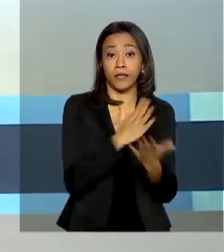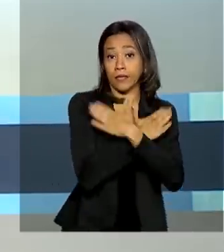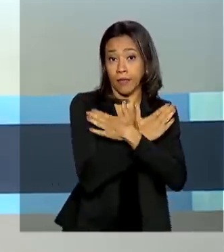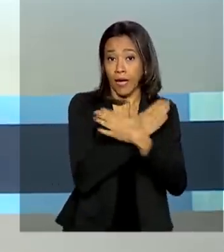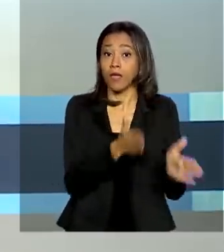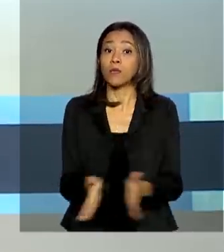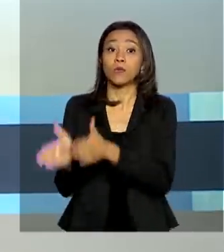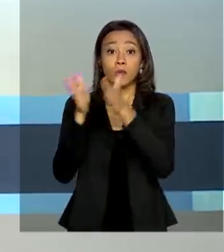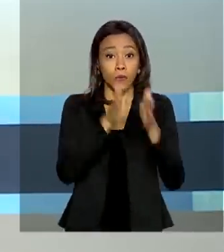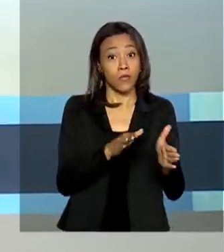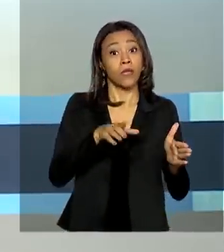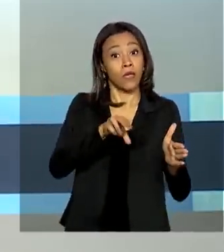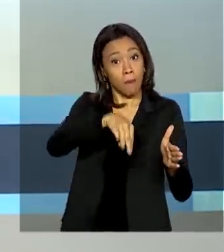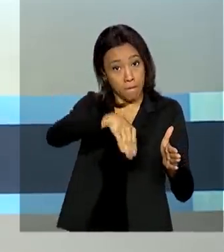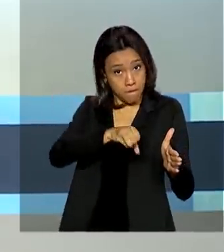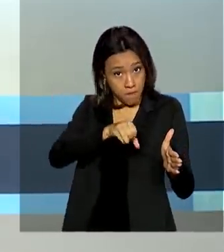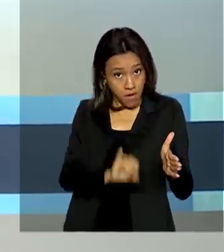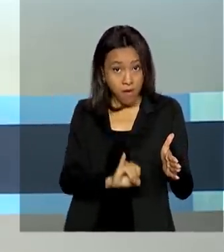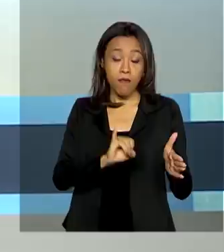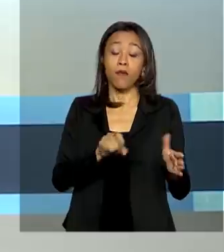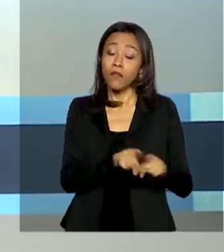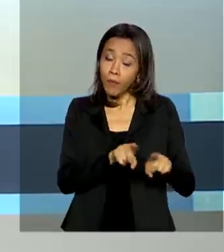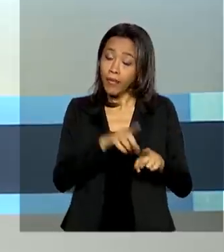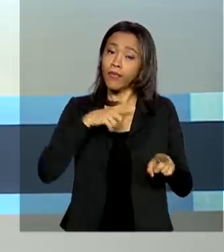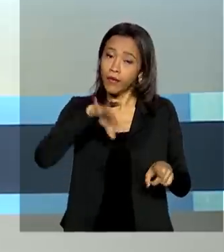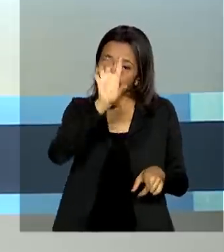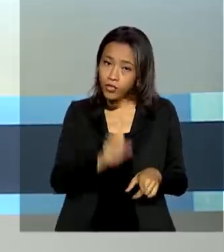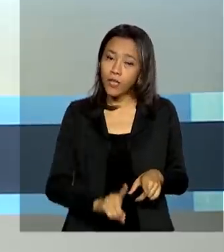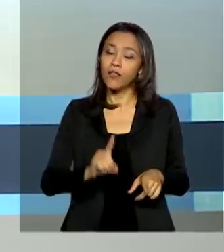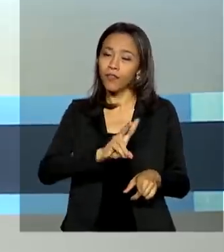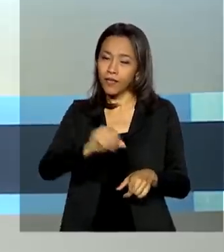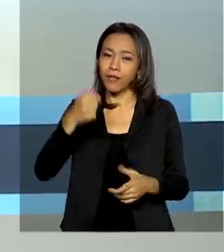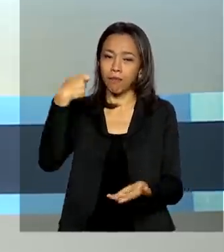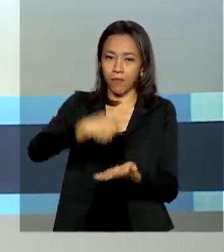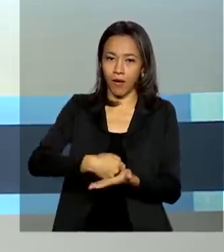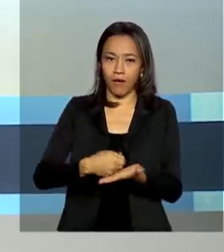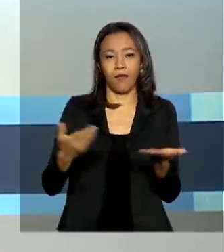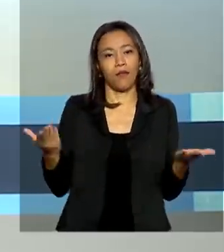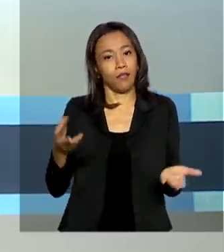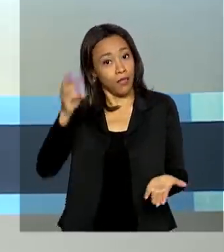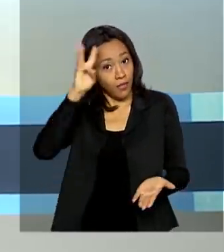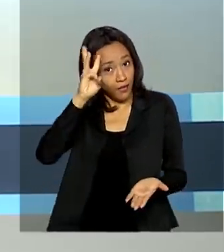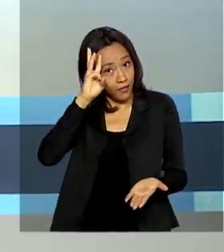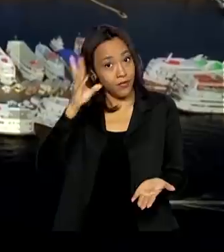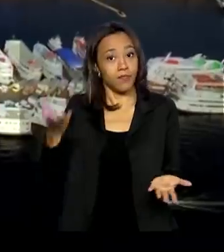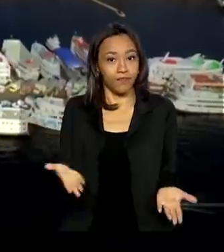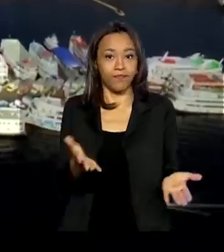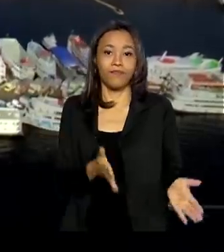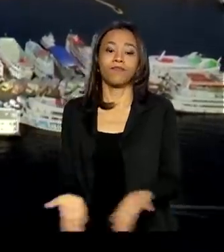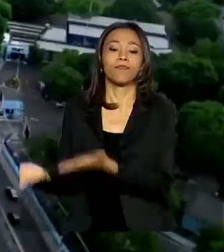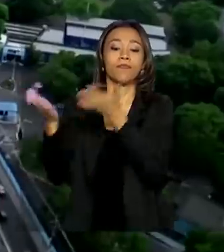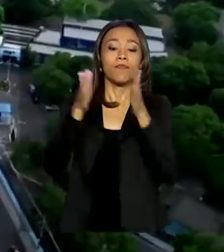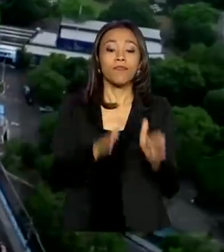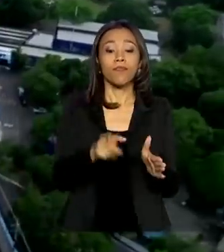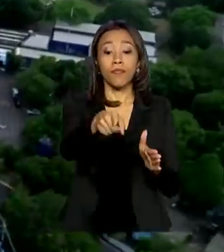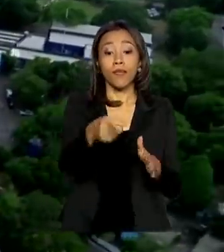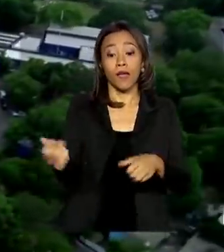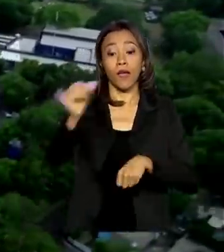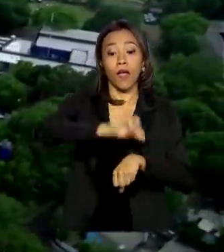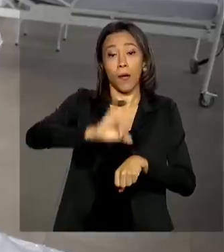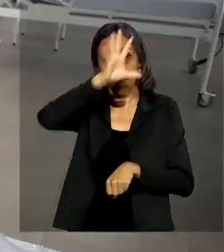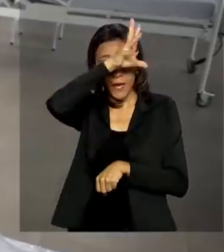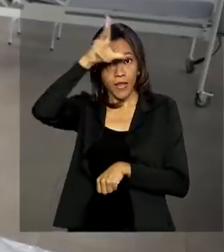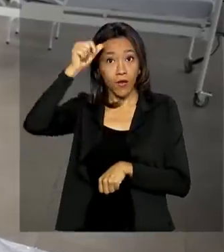individuais também têm direito ao benefício que vai ser pago nesta terça-feira. E veja ainda, Manaus será a primeira